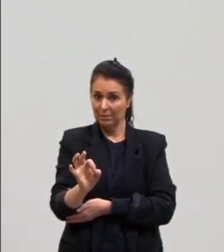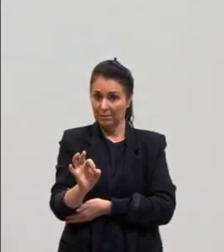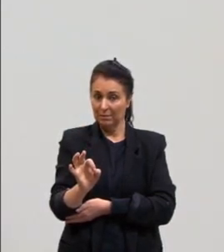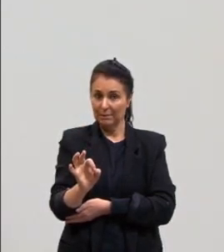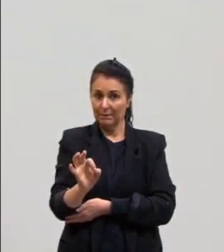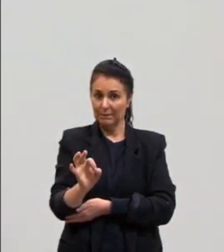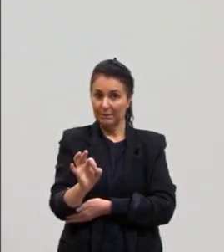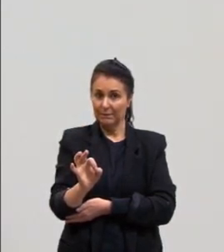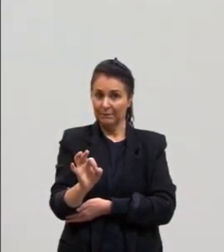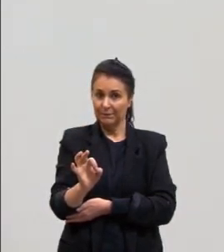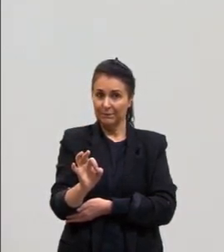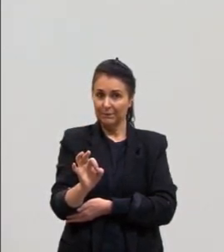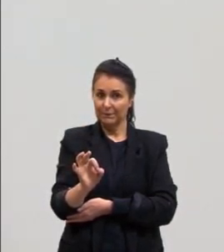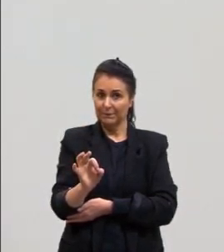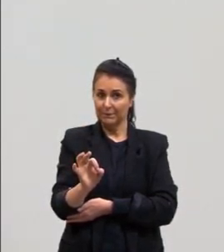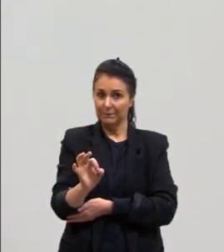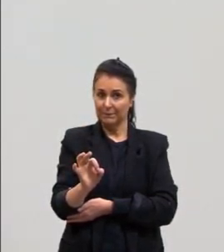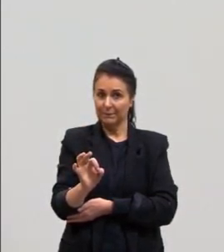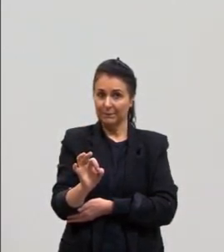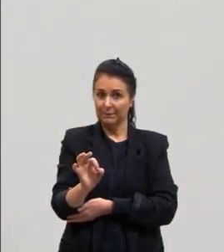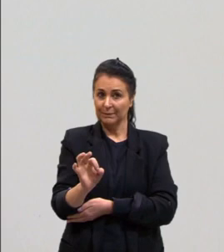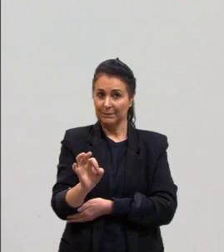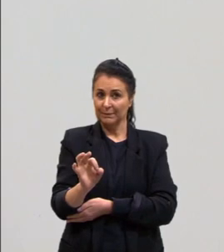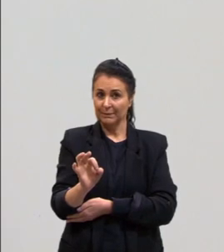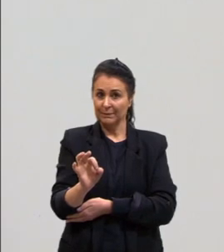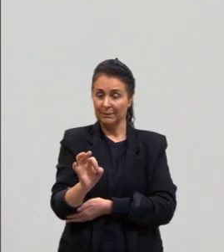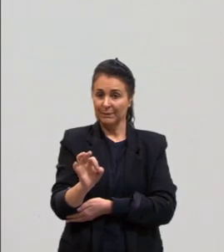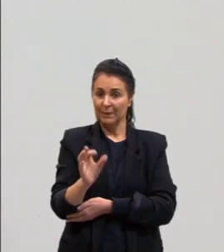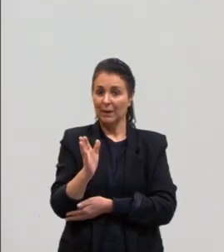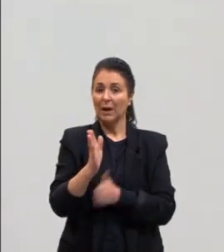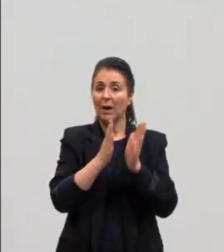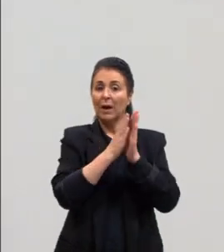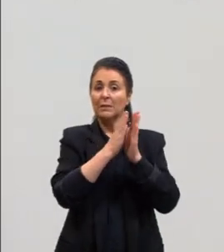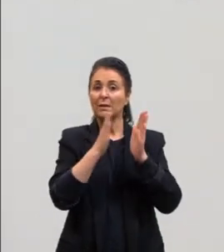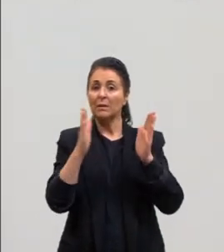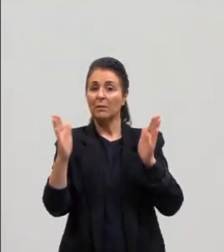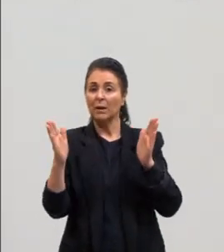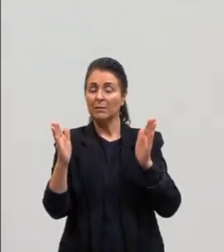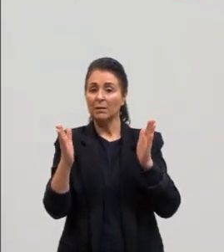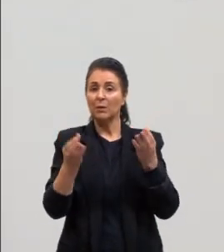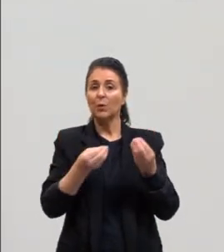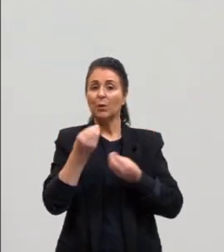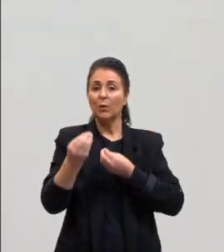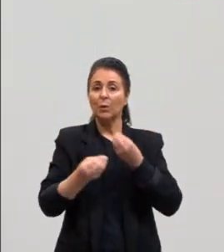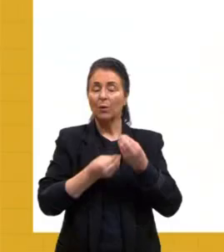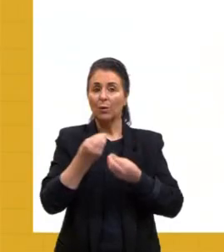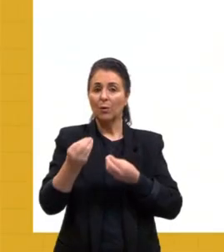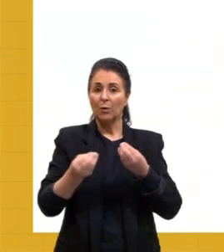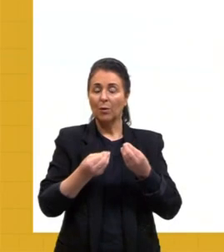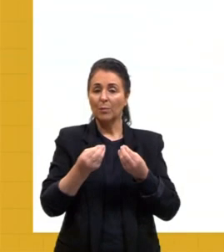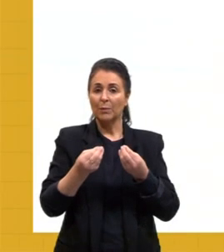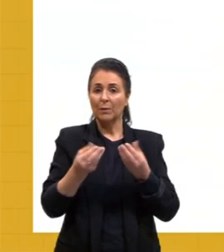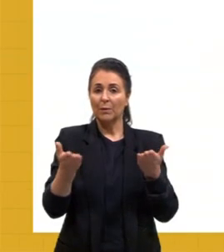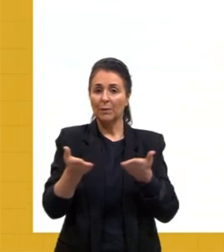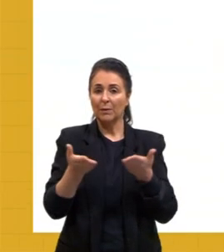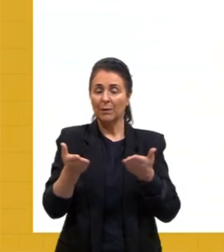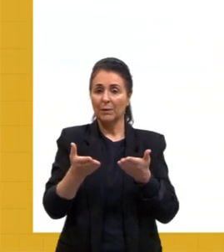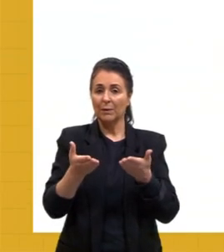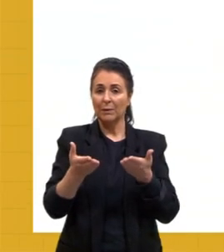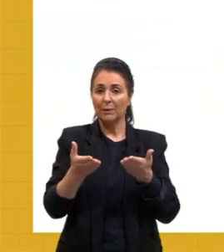Então, o que vai acontecer aqui? Quanto vai ser a sequência? Quantos nucleotídeos vai ser a sequência?